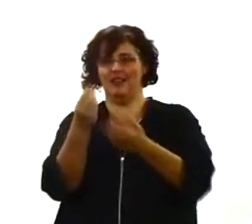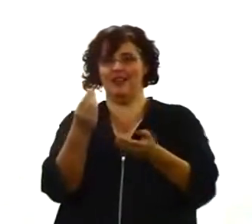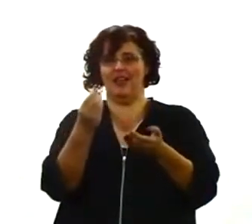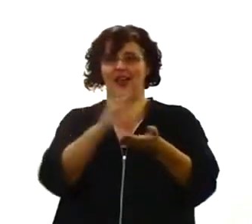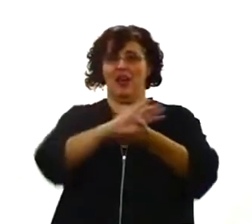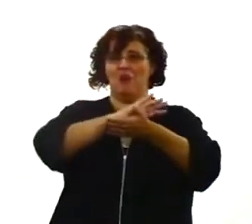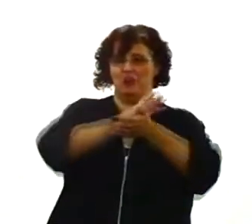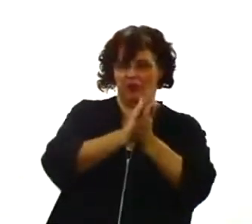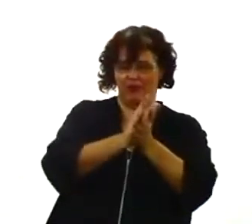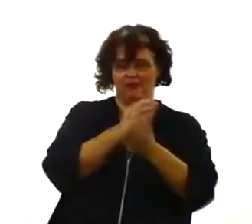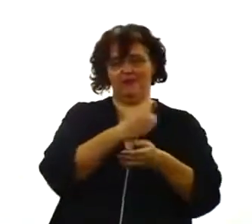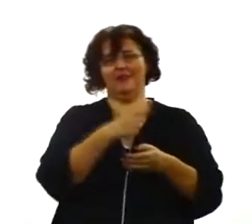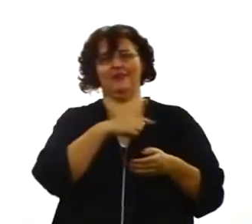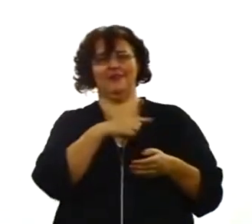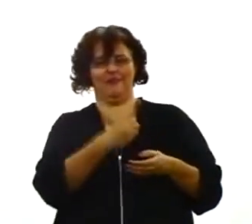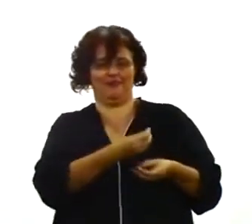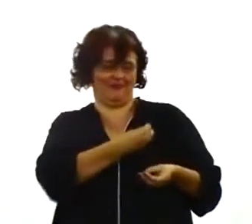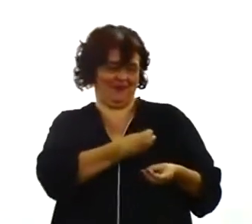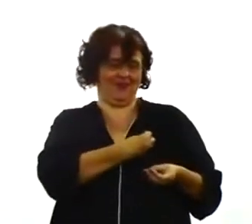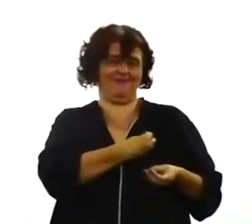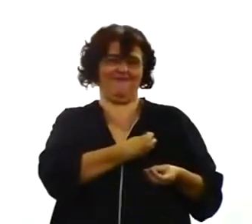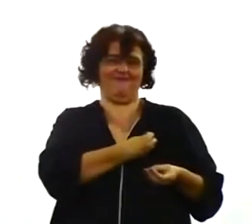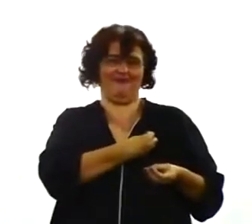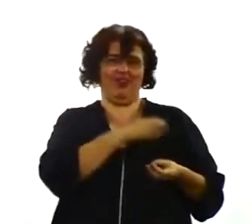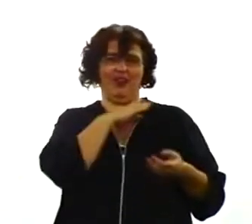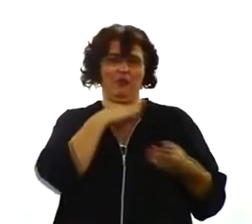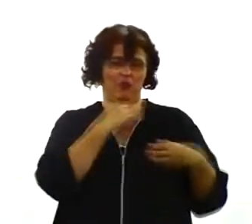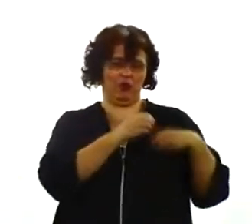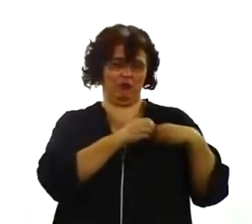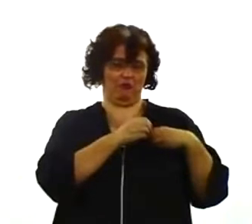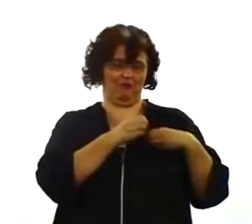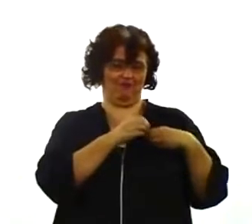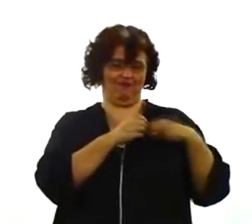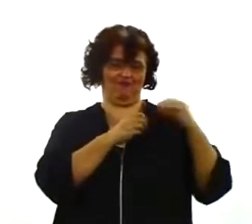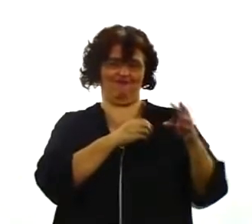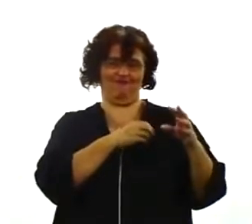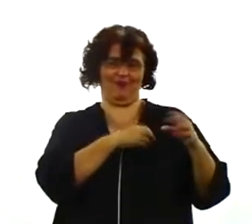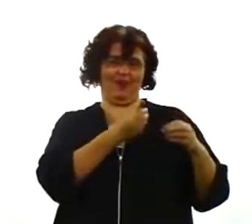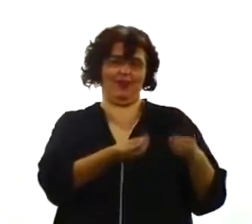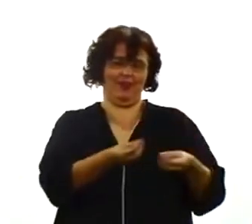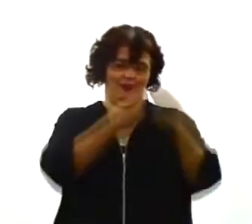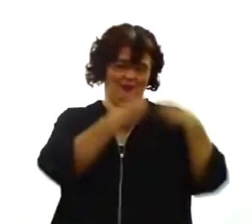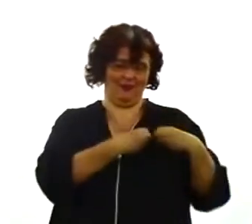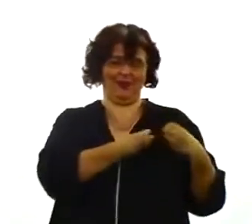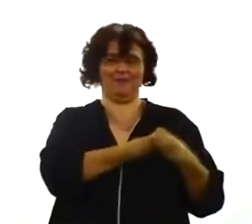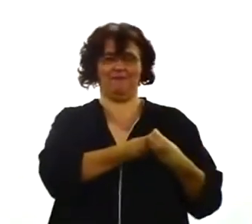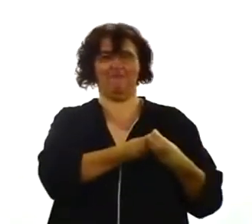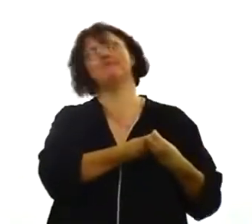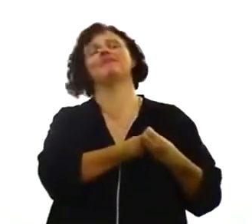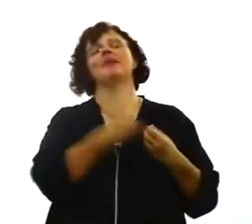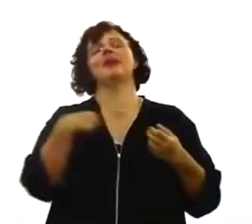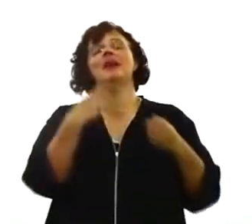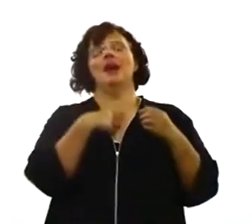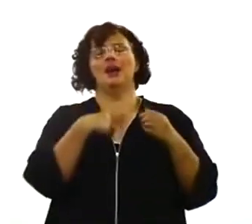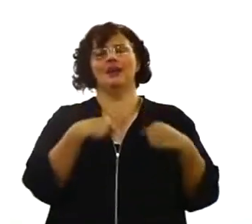benefício, uma vitória total e isso não ser aplicado a você. Então, a minha oração é que o